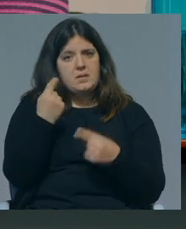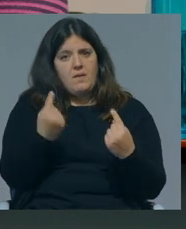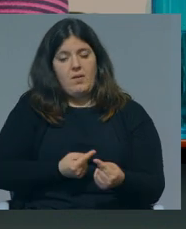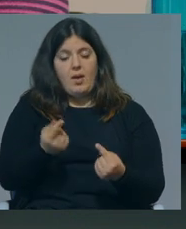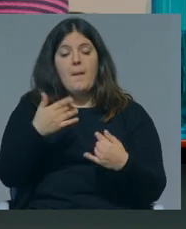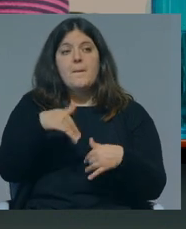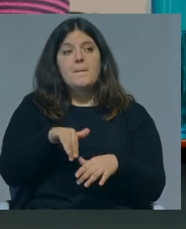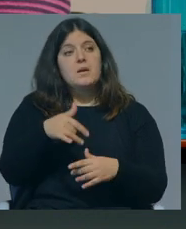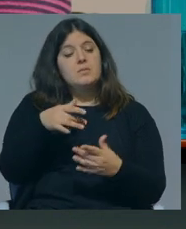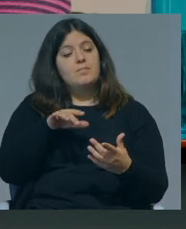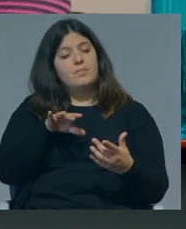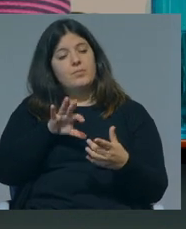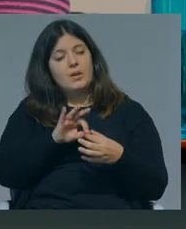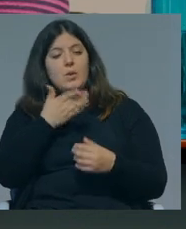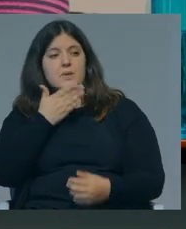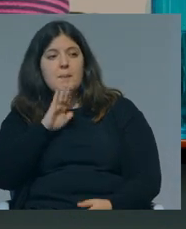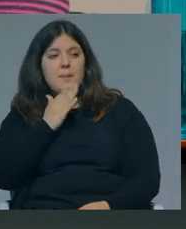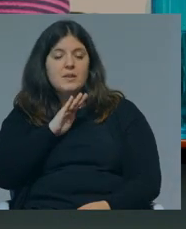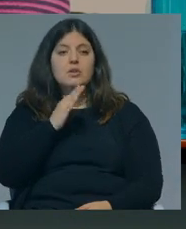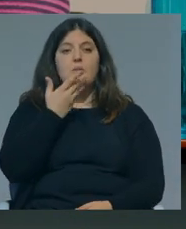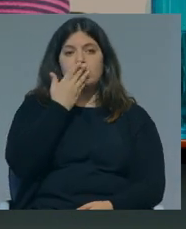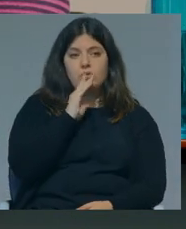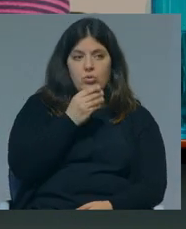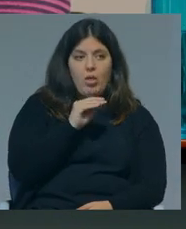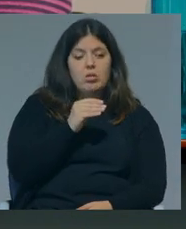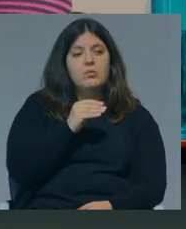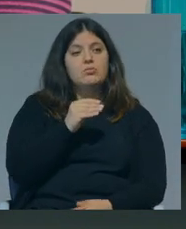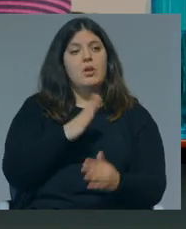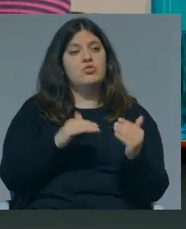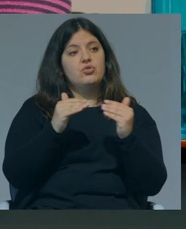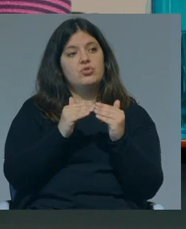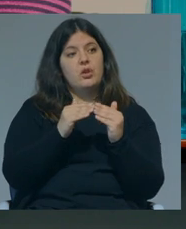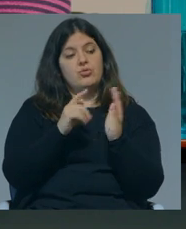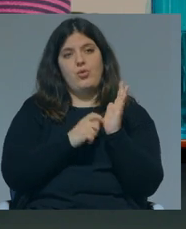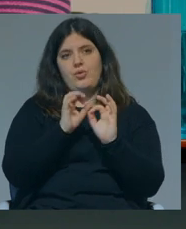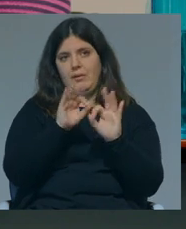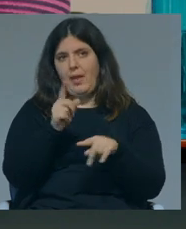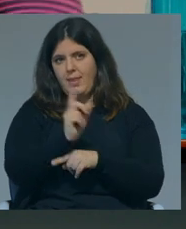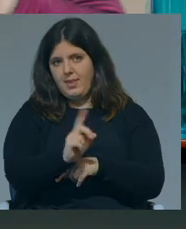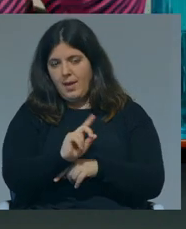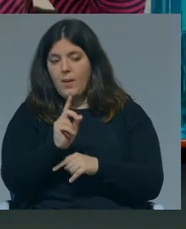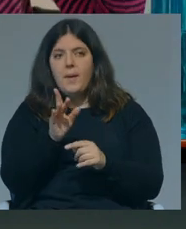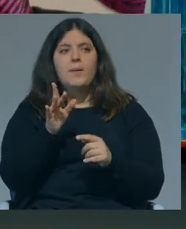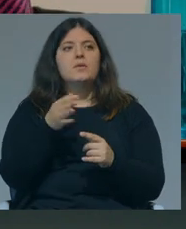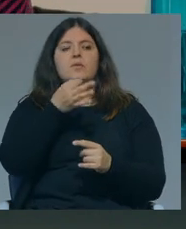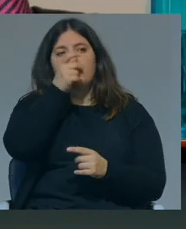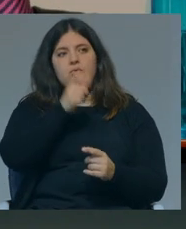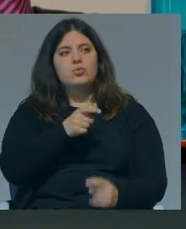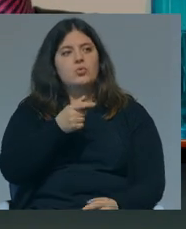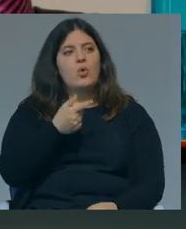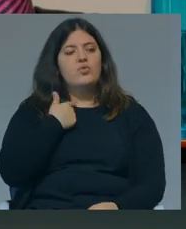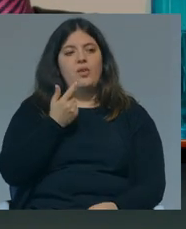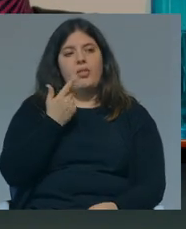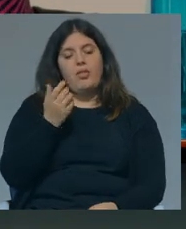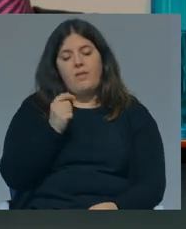Pronto, sendo que a mim, a questão dos empréstimos estudantes, não ao nível dos Estados Unidos, obviamente, vamos a falar de pessoas que ficam endividadas,